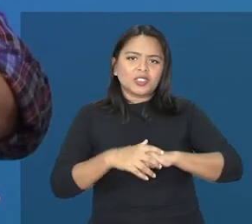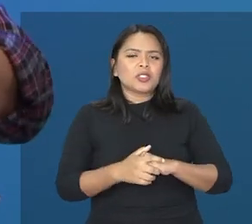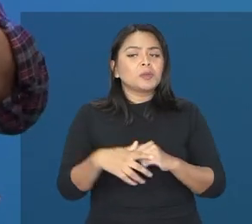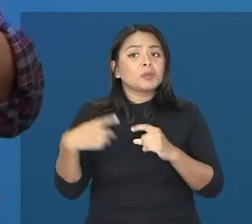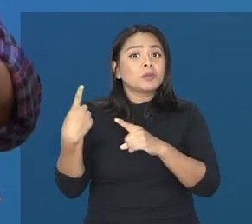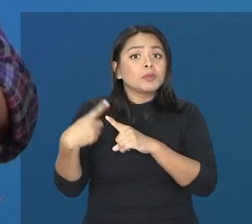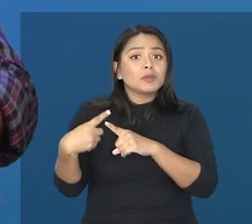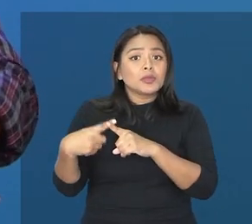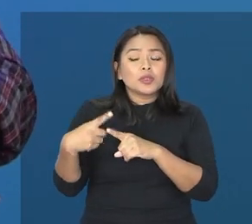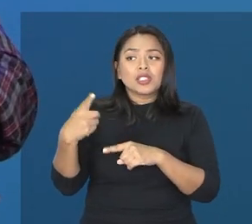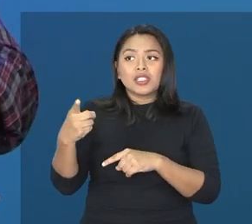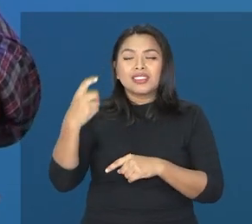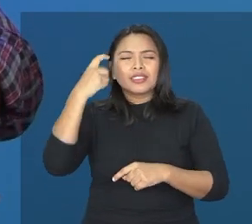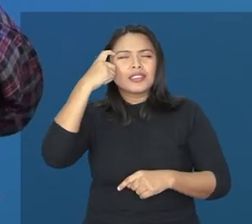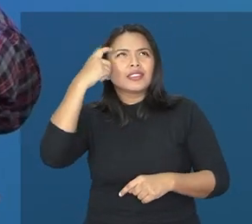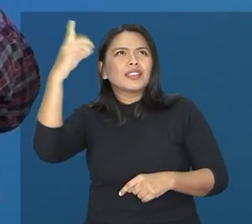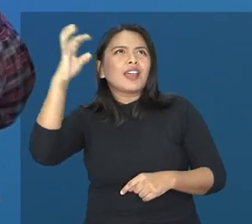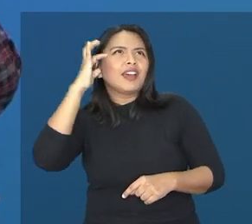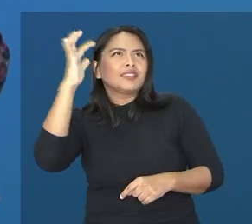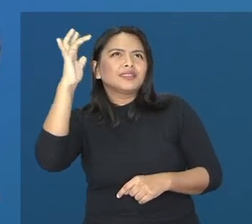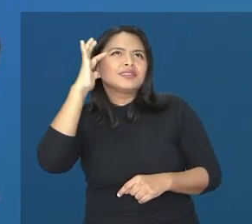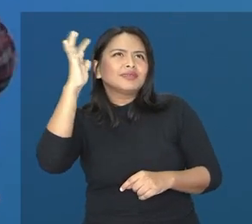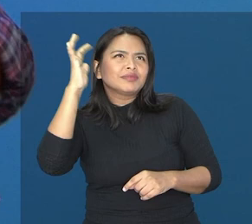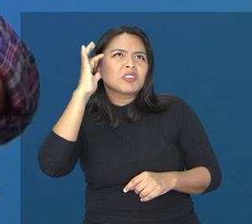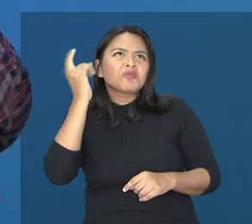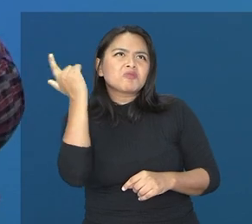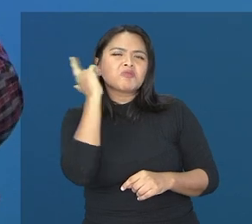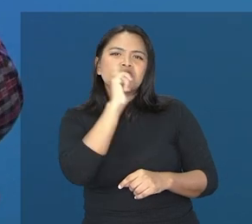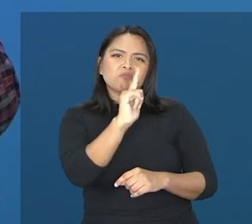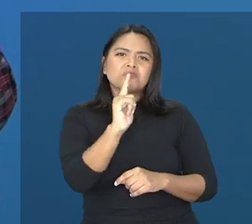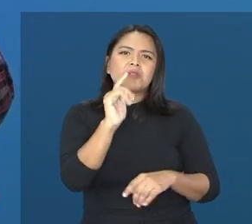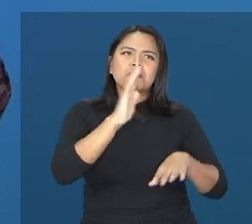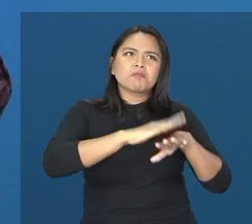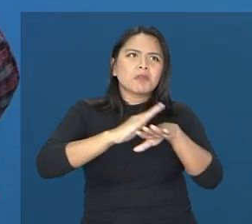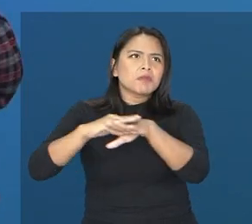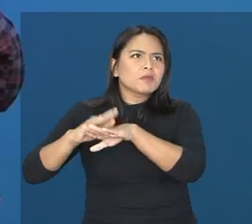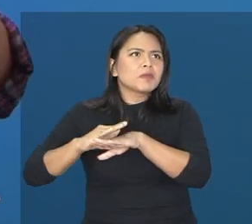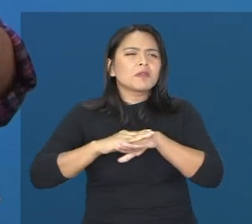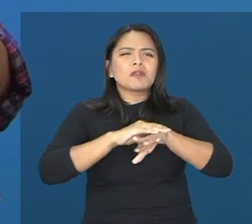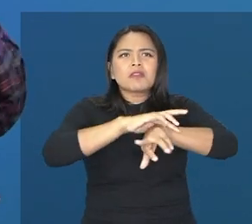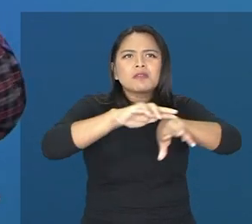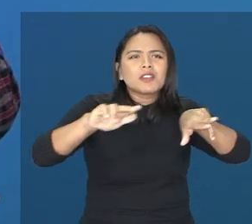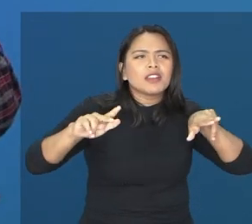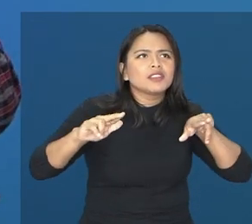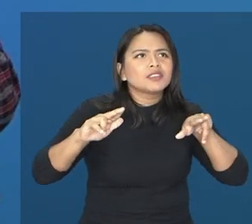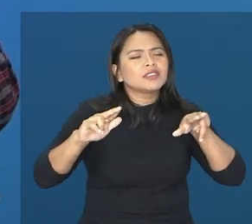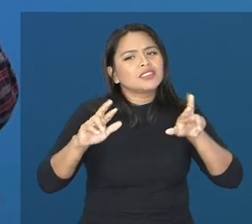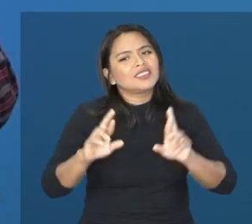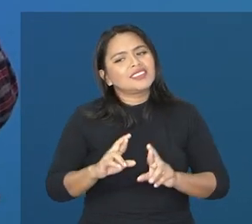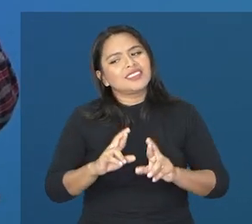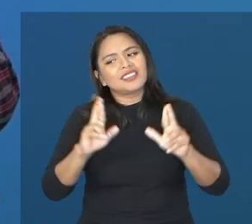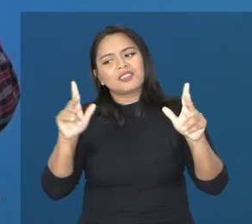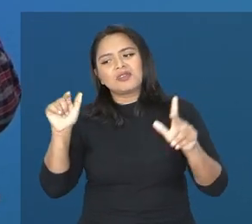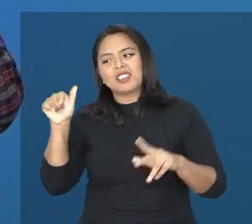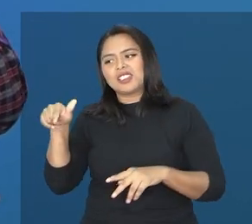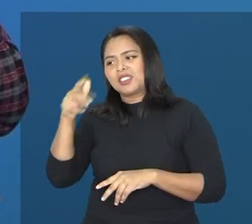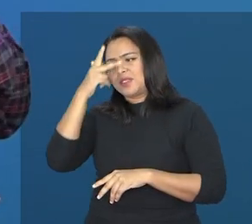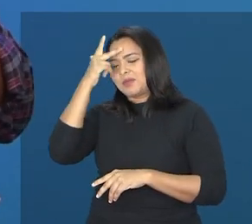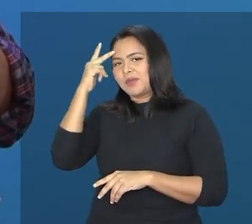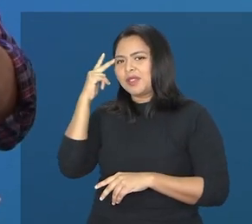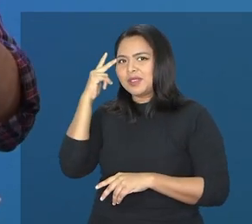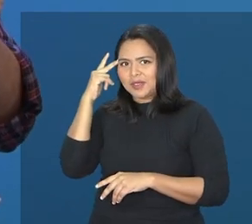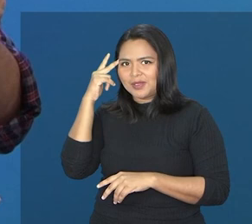imaginativa de criação, de realizar coisas inusitadas diferente daquele que é apenas,